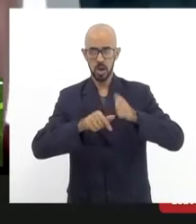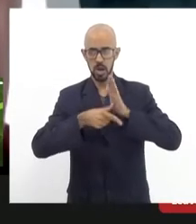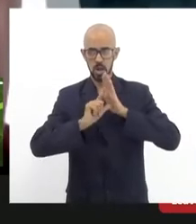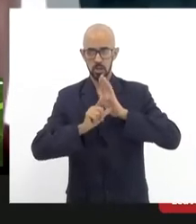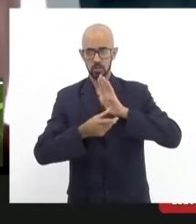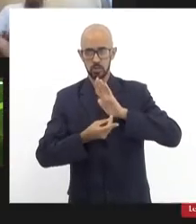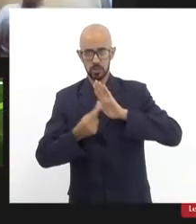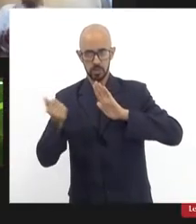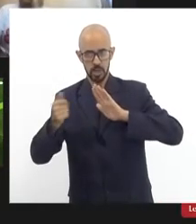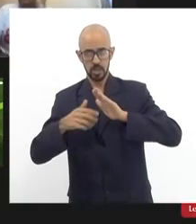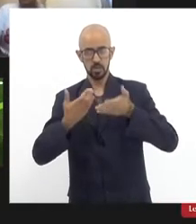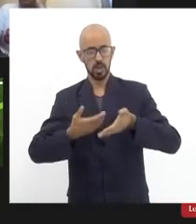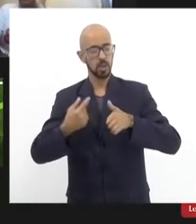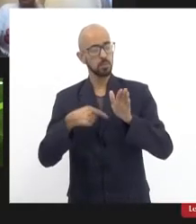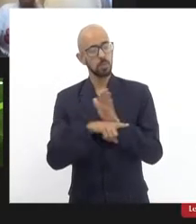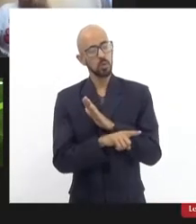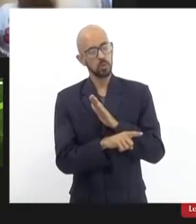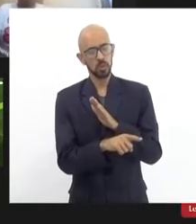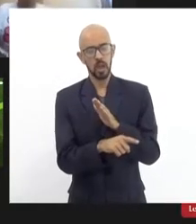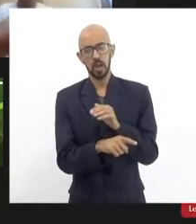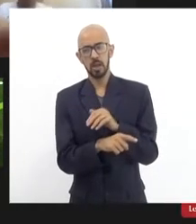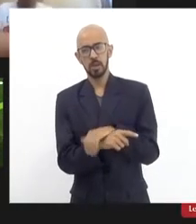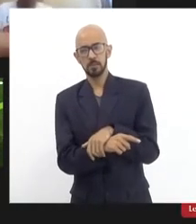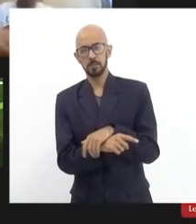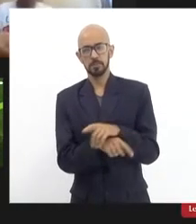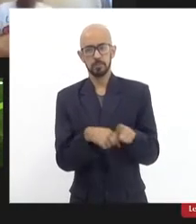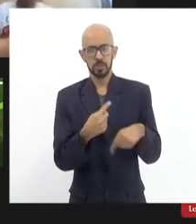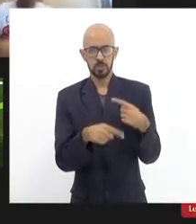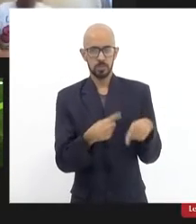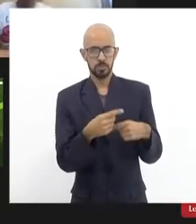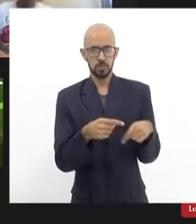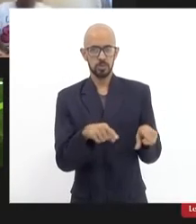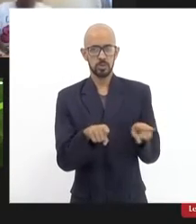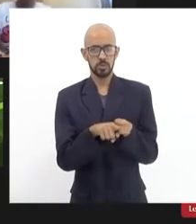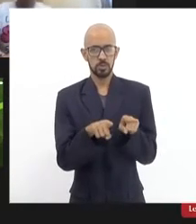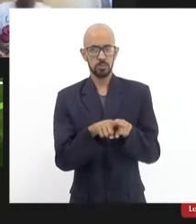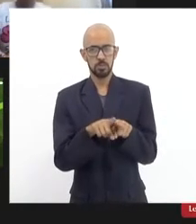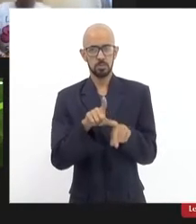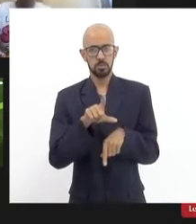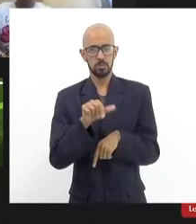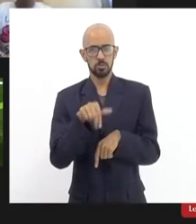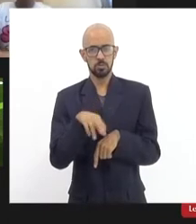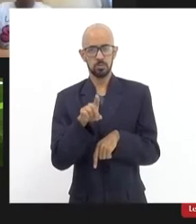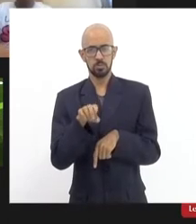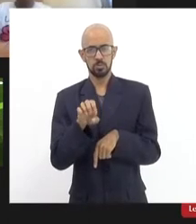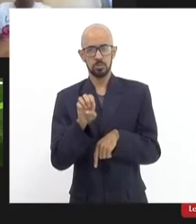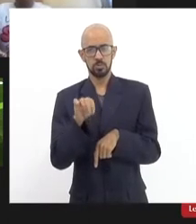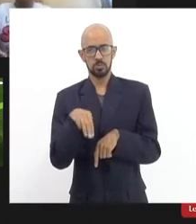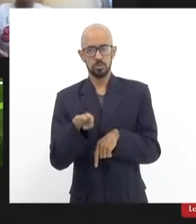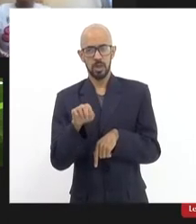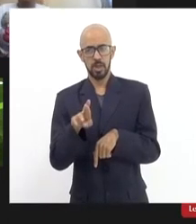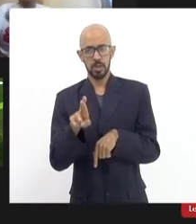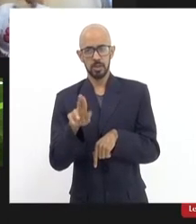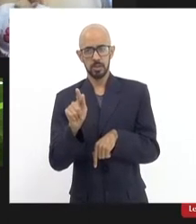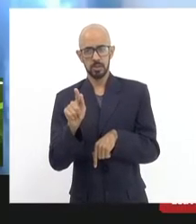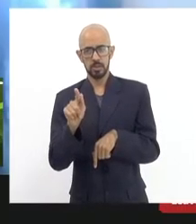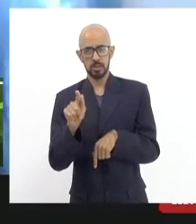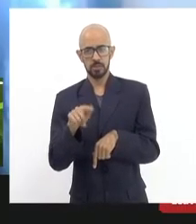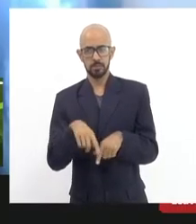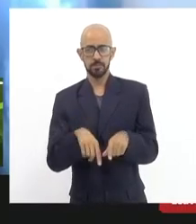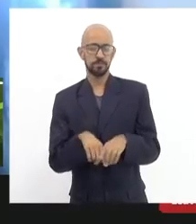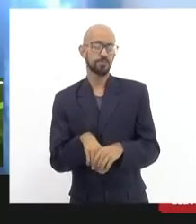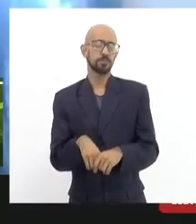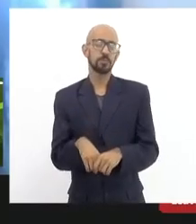deixa eu fazer uma pergunta para você que depois vai ser extensiva para o Lindbergh para o Reimão quando chegar aqui vocês